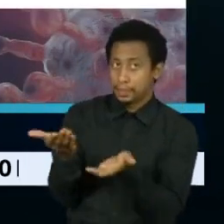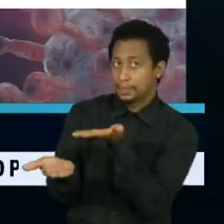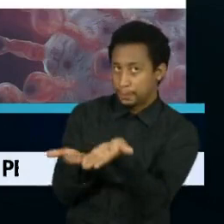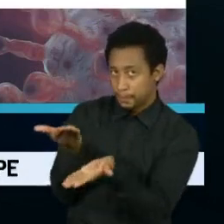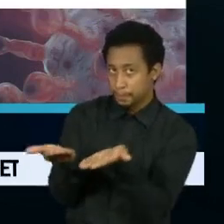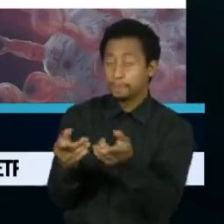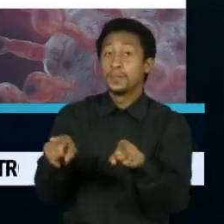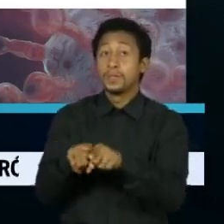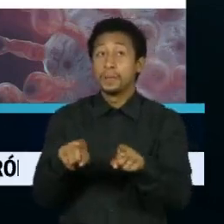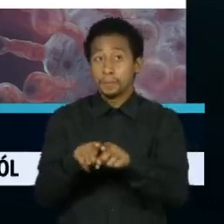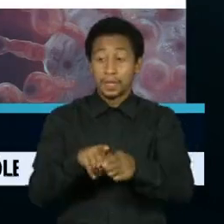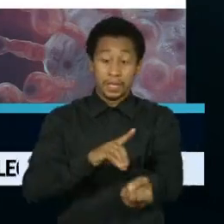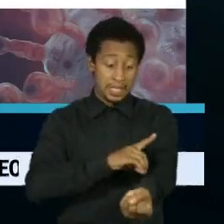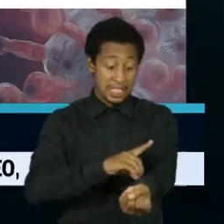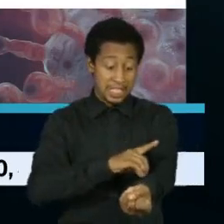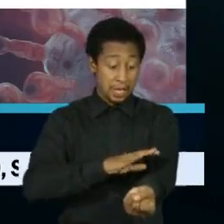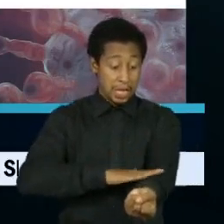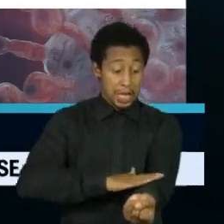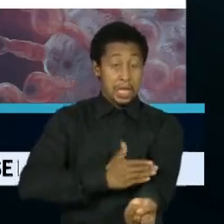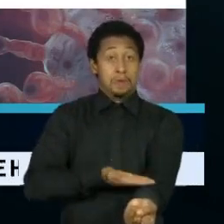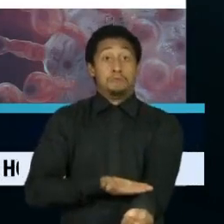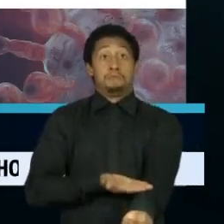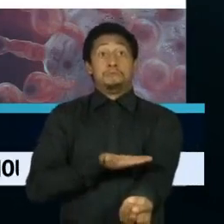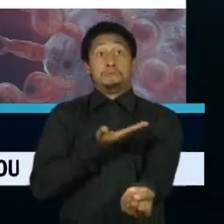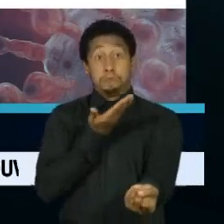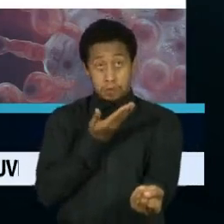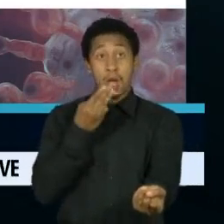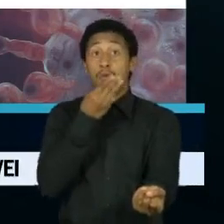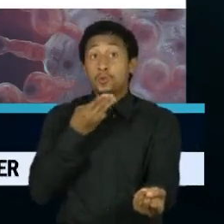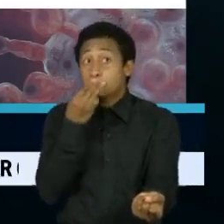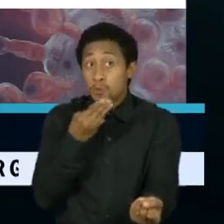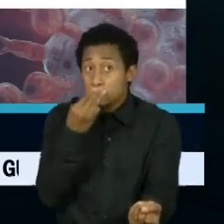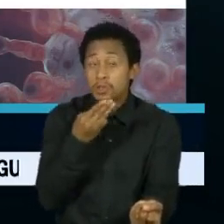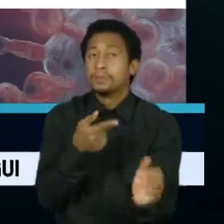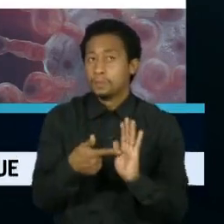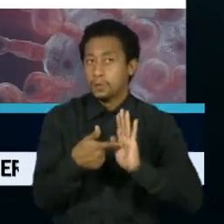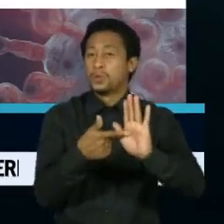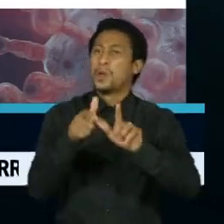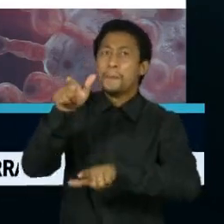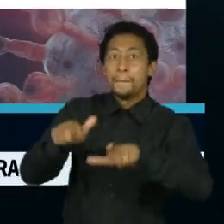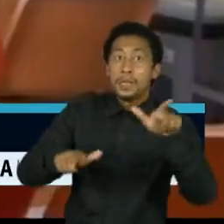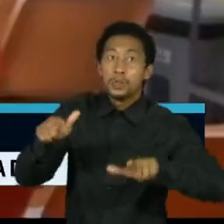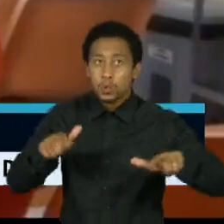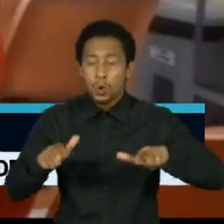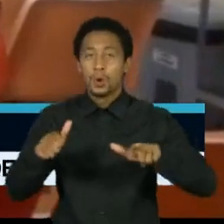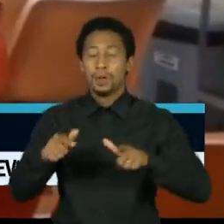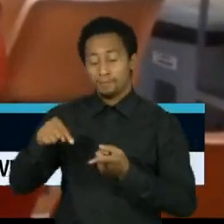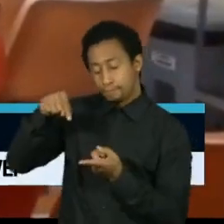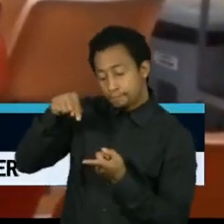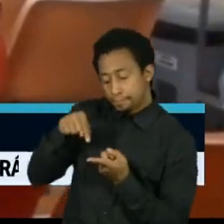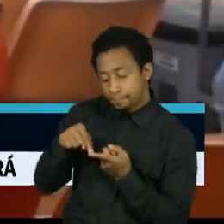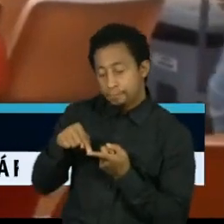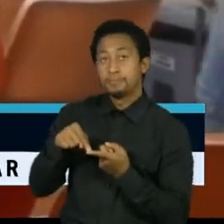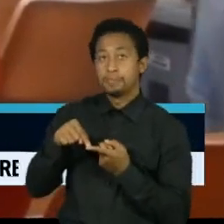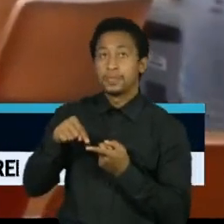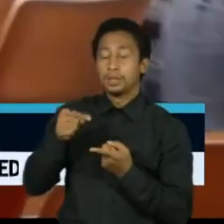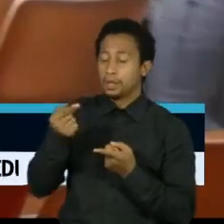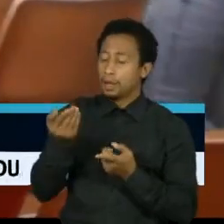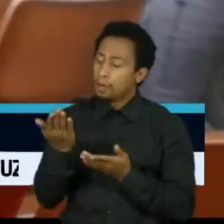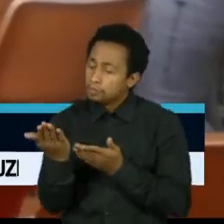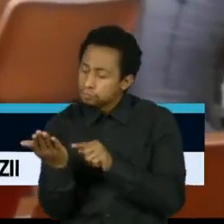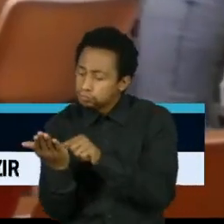mostra que 60% dos brasileiros deixaram de controlar a doença. Os hepatologistas também